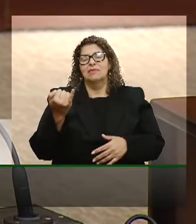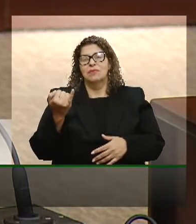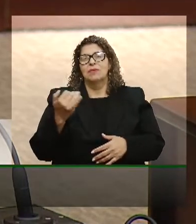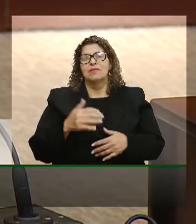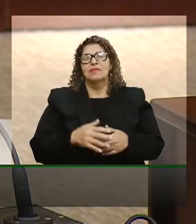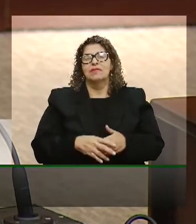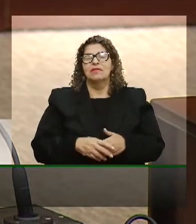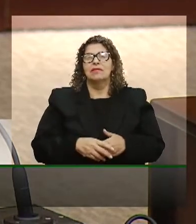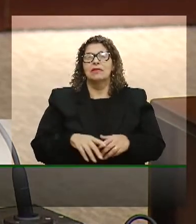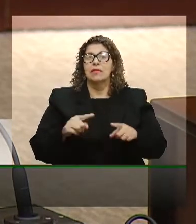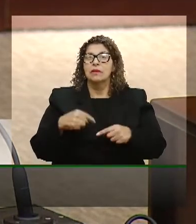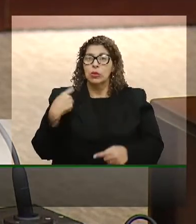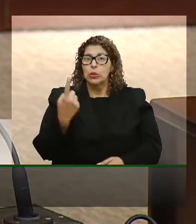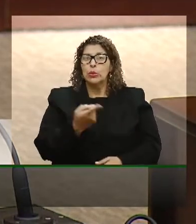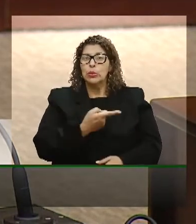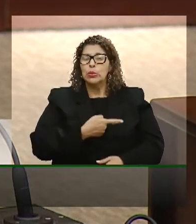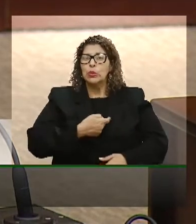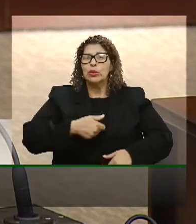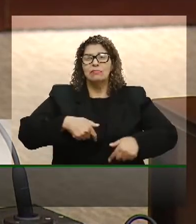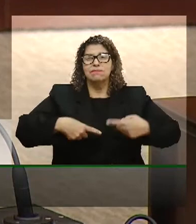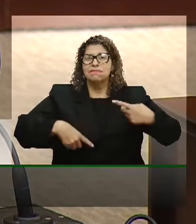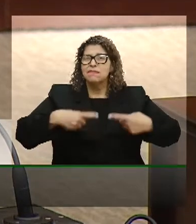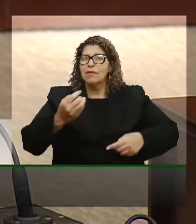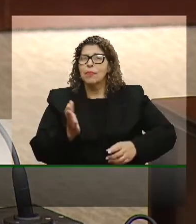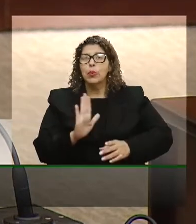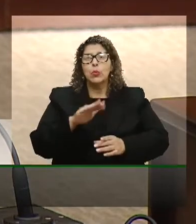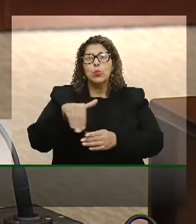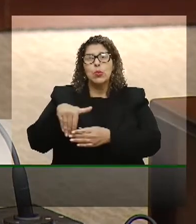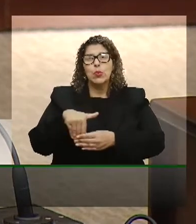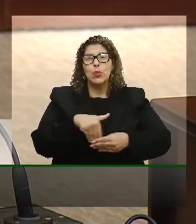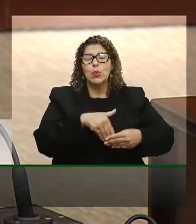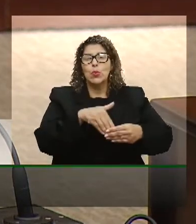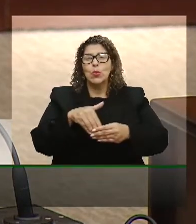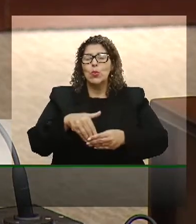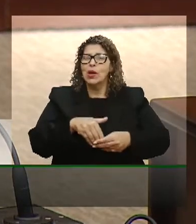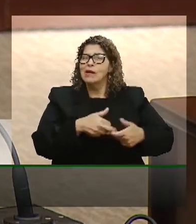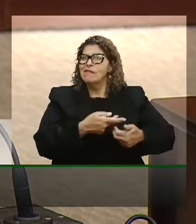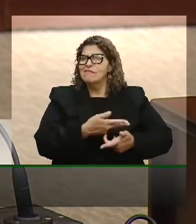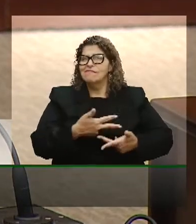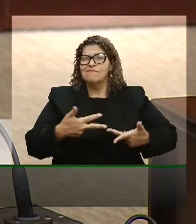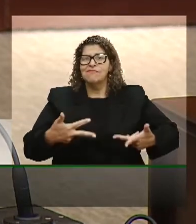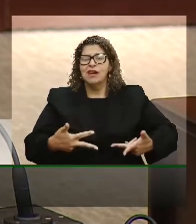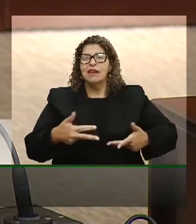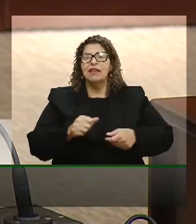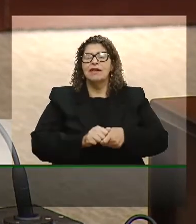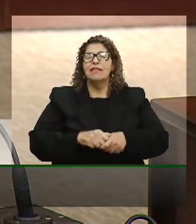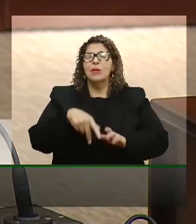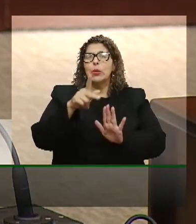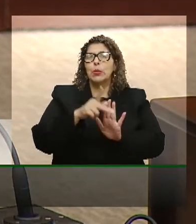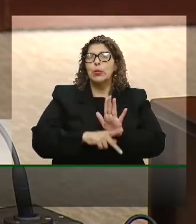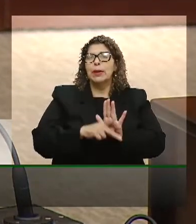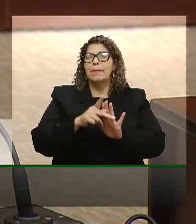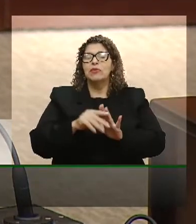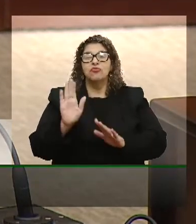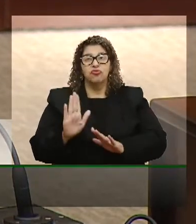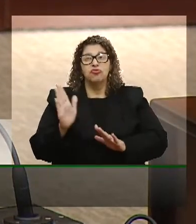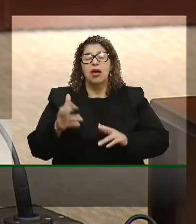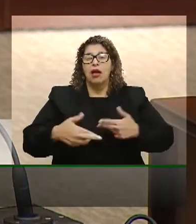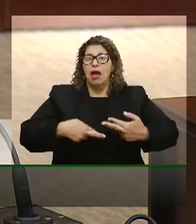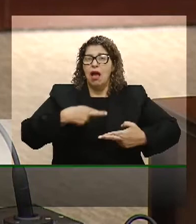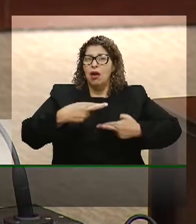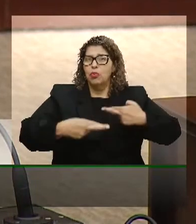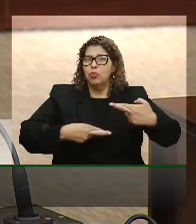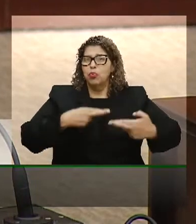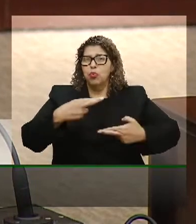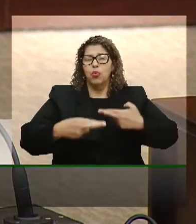Nós discutimos e votamos uma série de projetos relativos à reestruturação